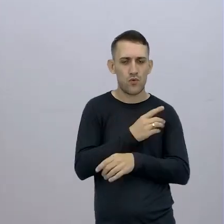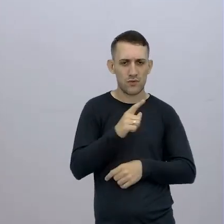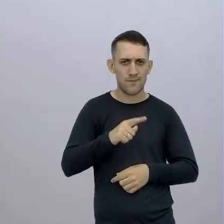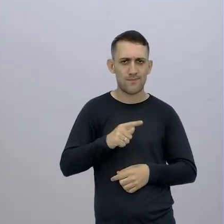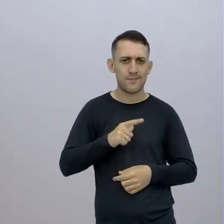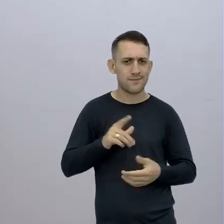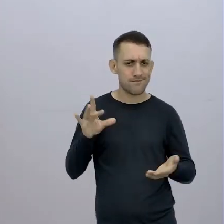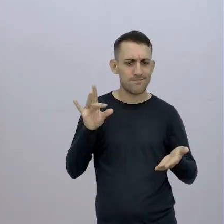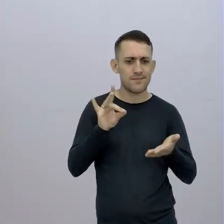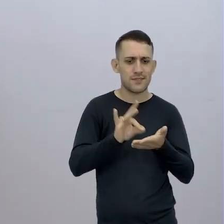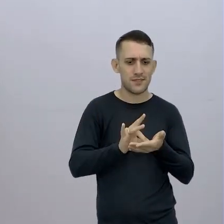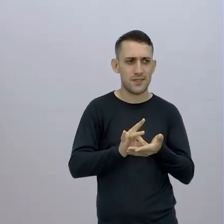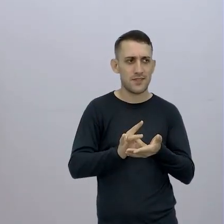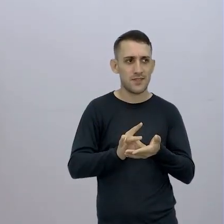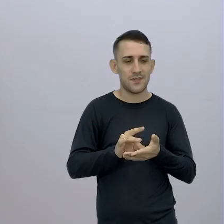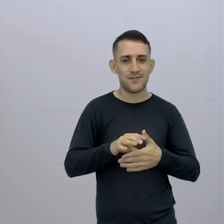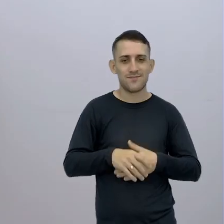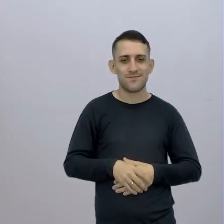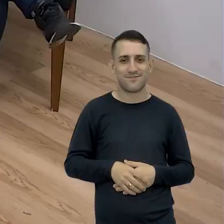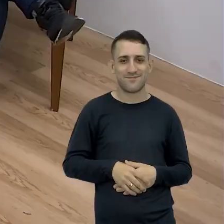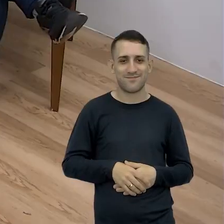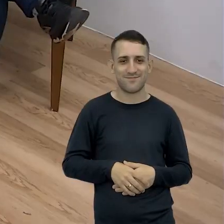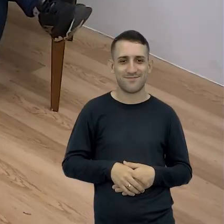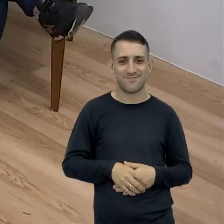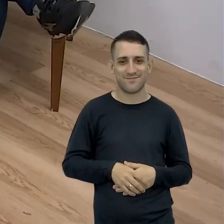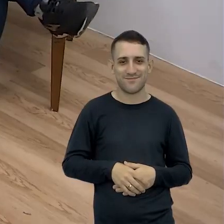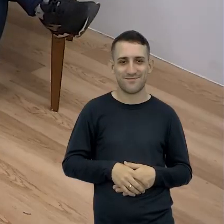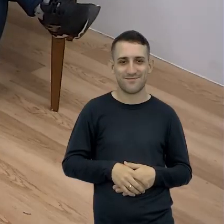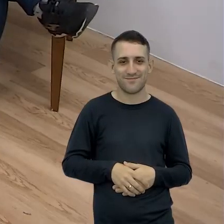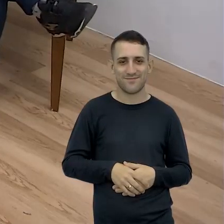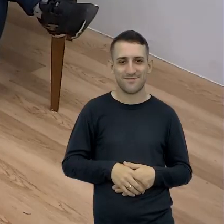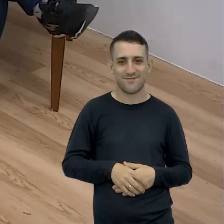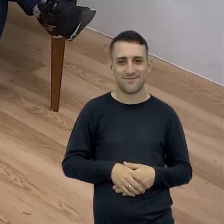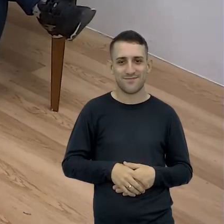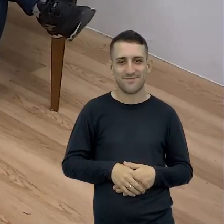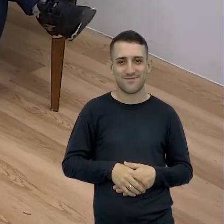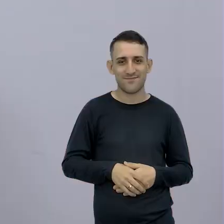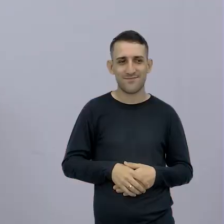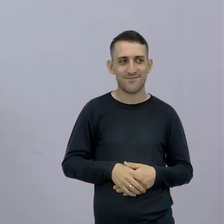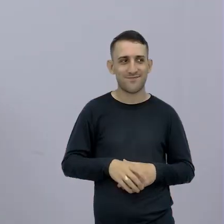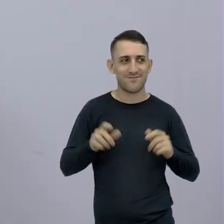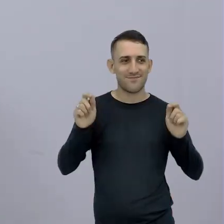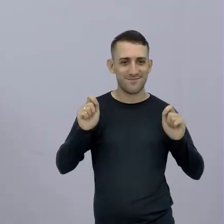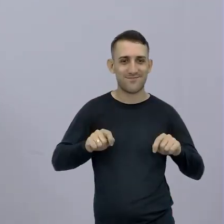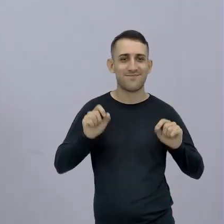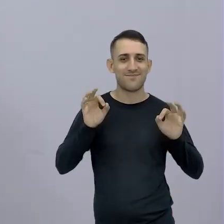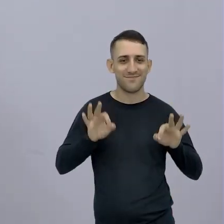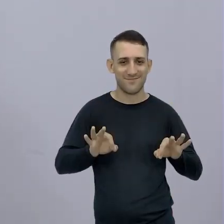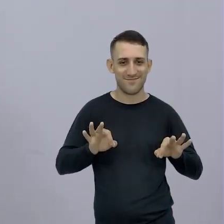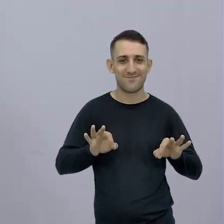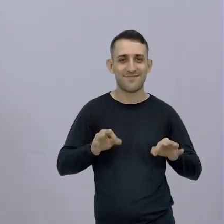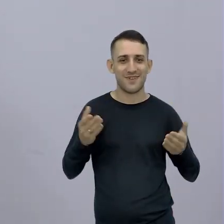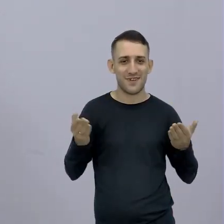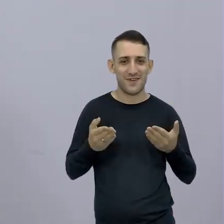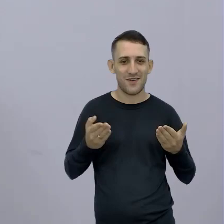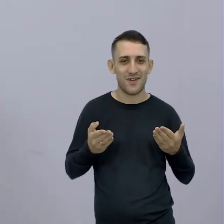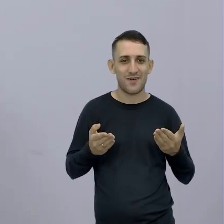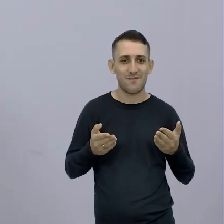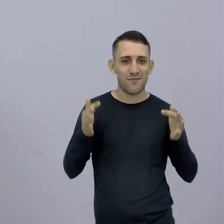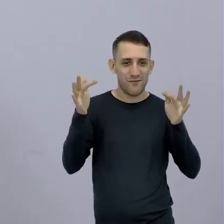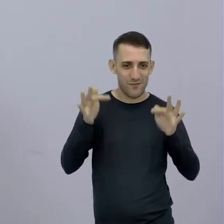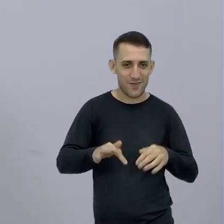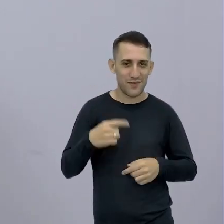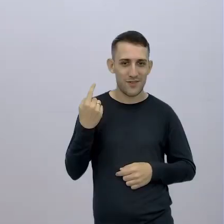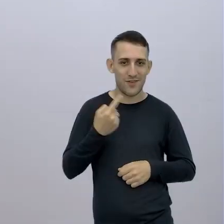verdade Isso Ela entrou na água mesmo Entrou Se ela é mergulhadora, né Bom, agora para fechar, Giba